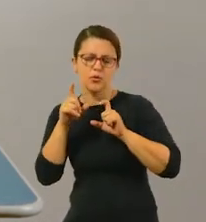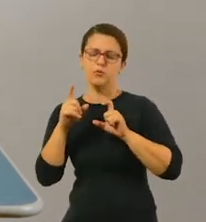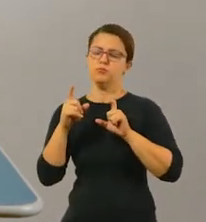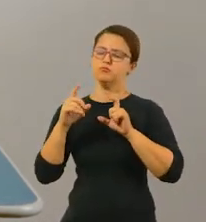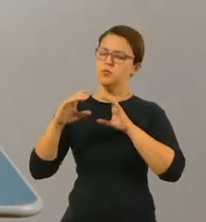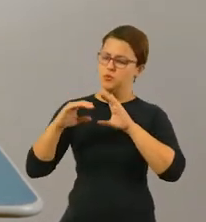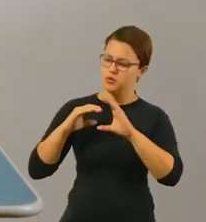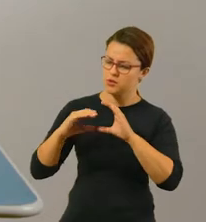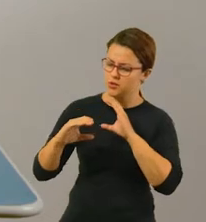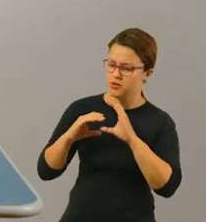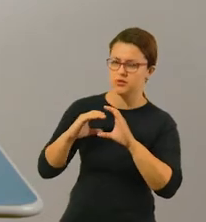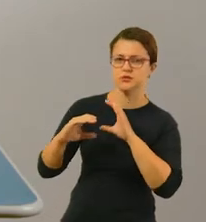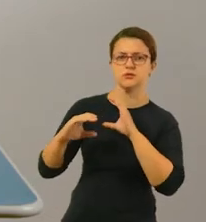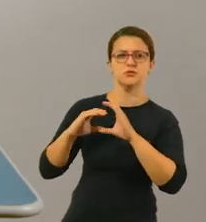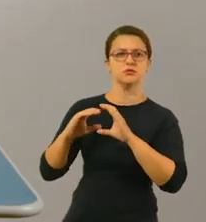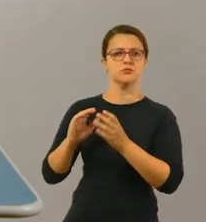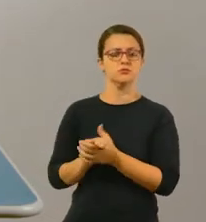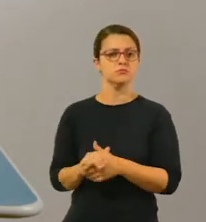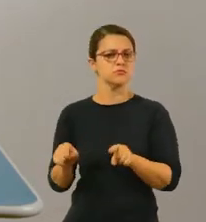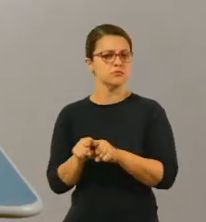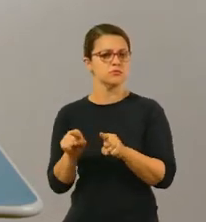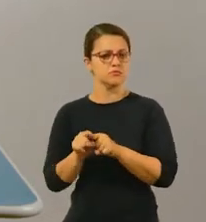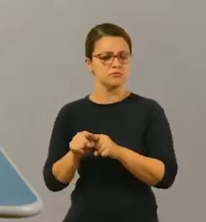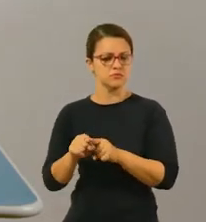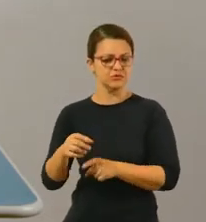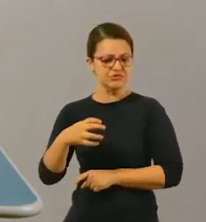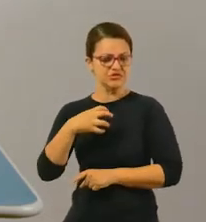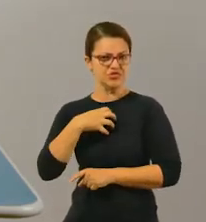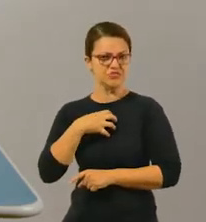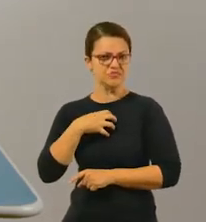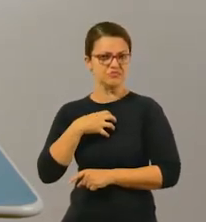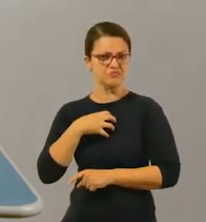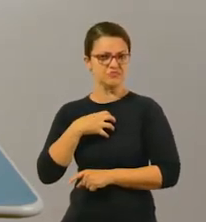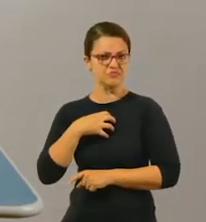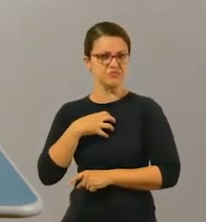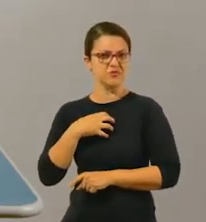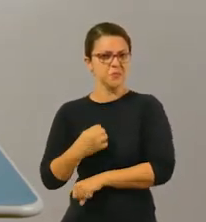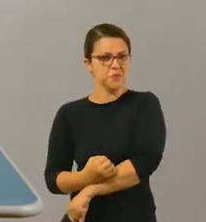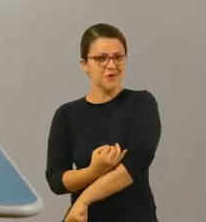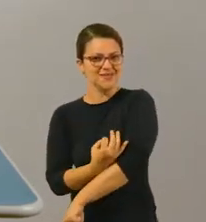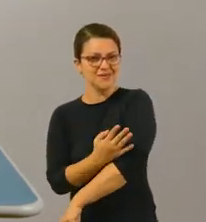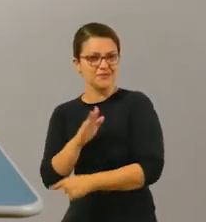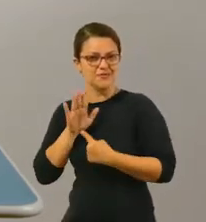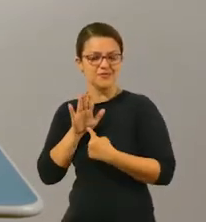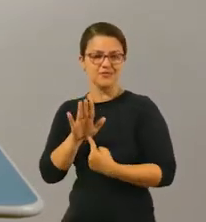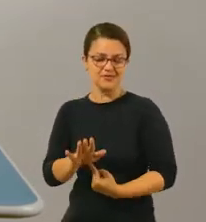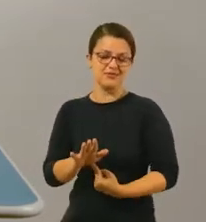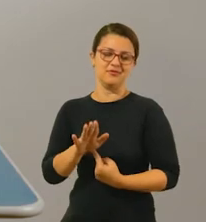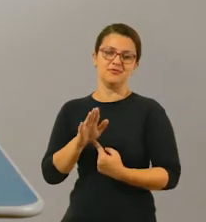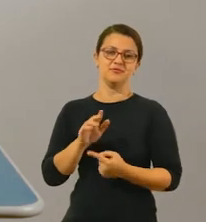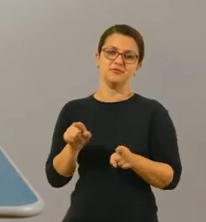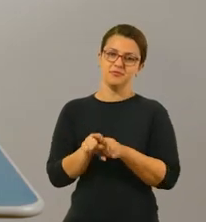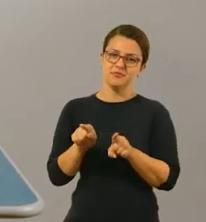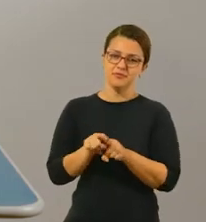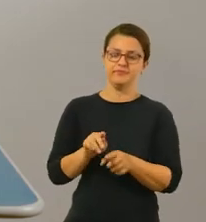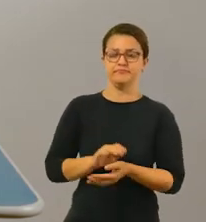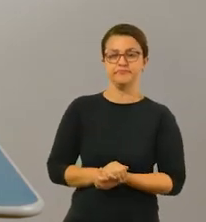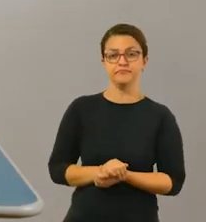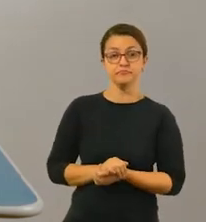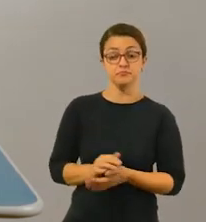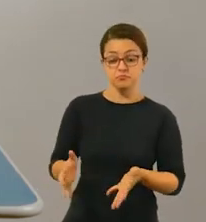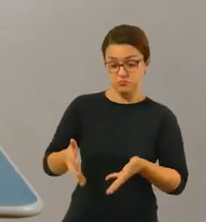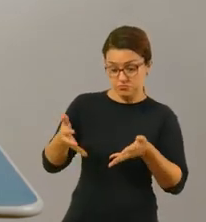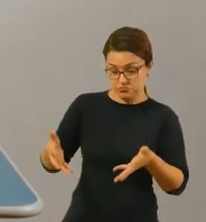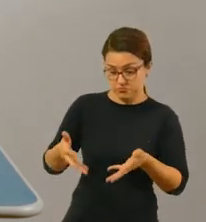intencionalidade de se comunicar ou também de expor aos seus sentimentos durante os desafios que a atividade vai expor, tá bom?